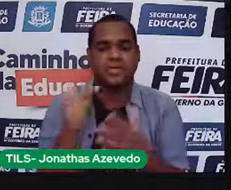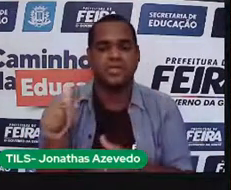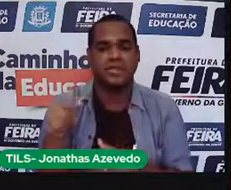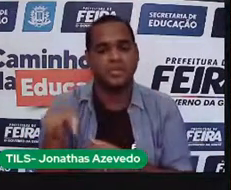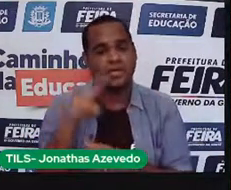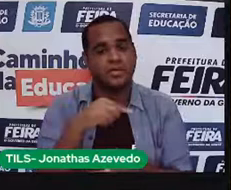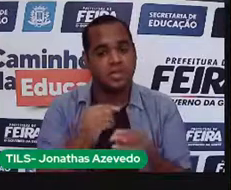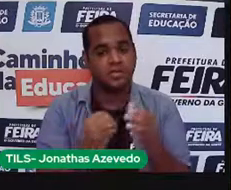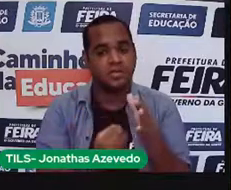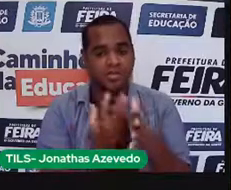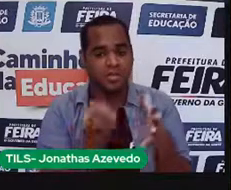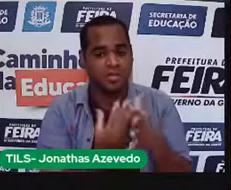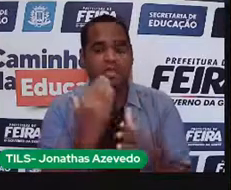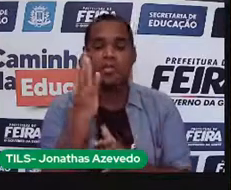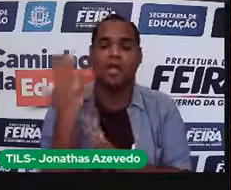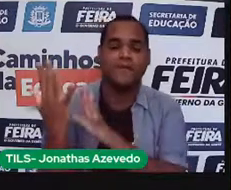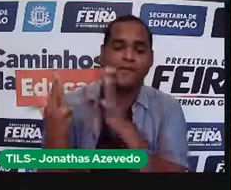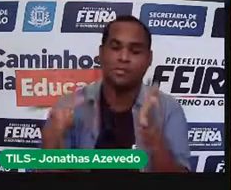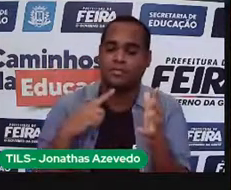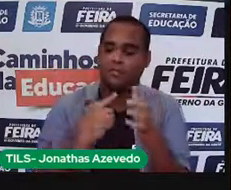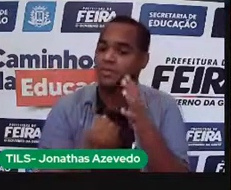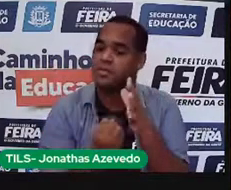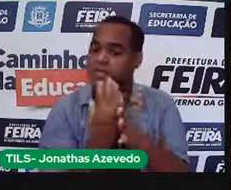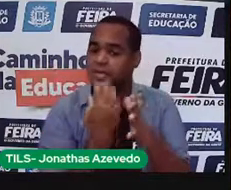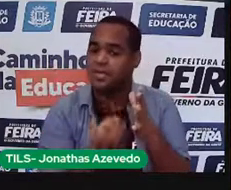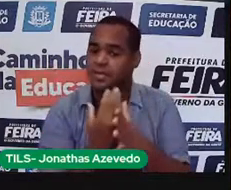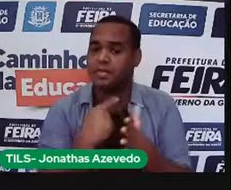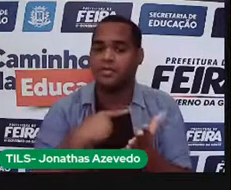que são utilizadas para produzir esse papel.